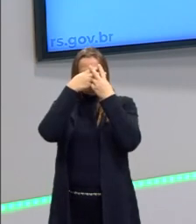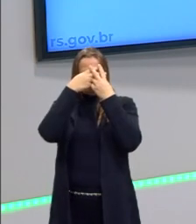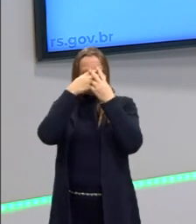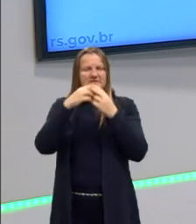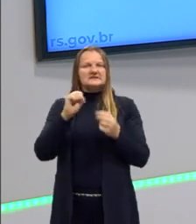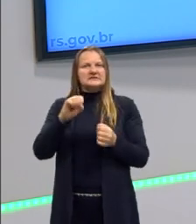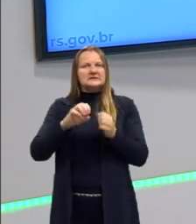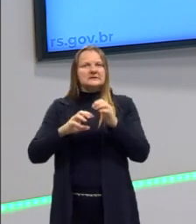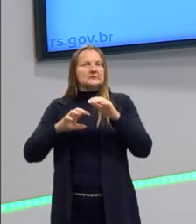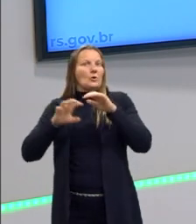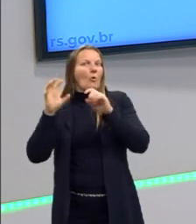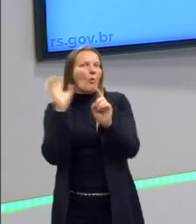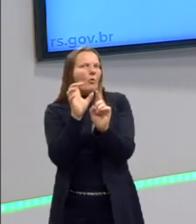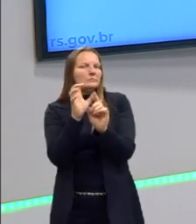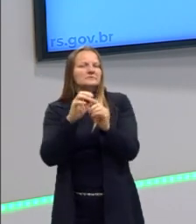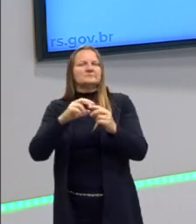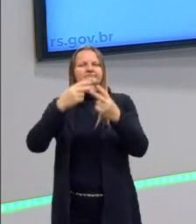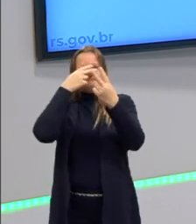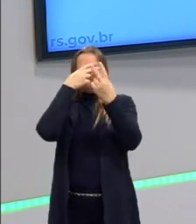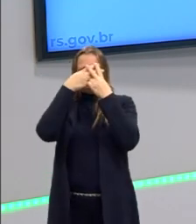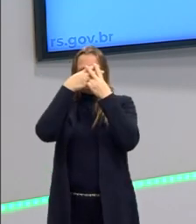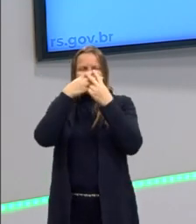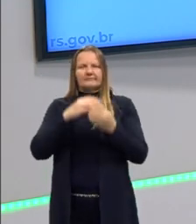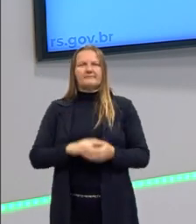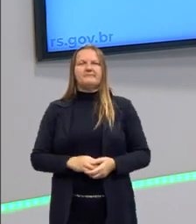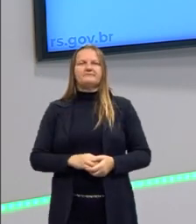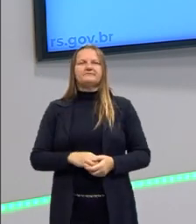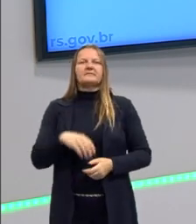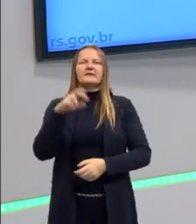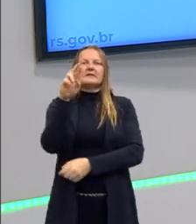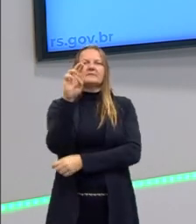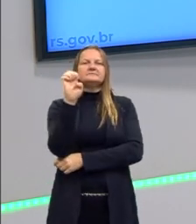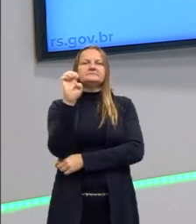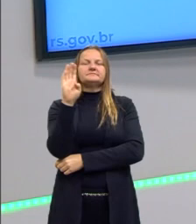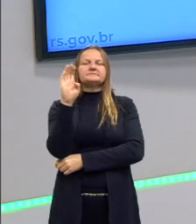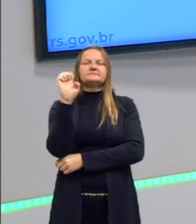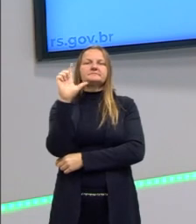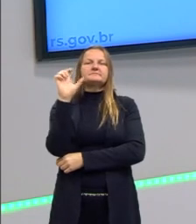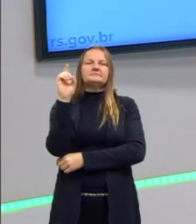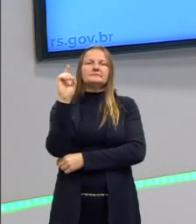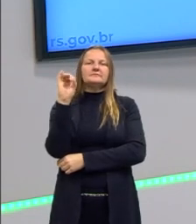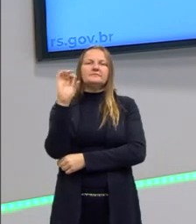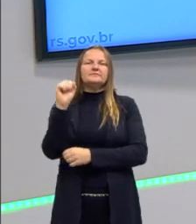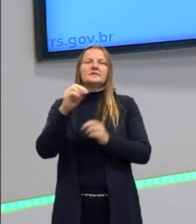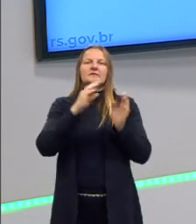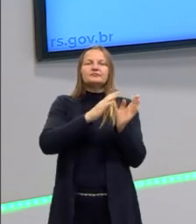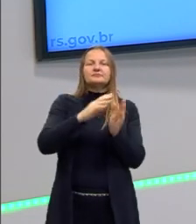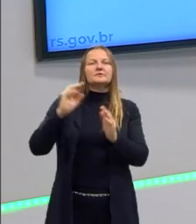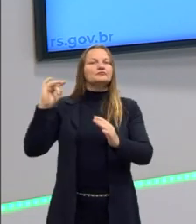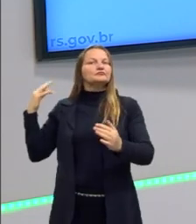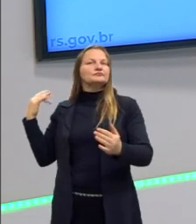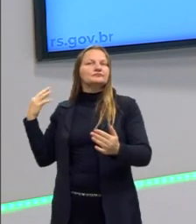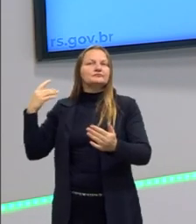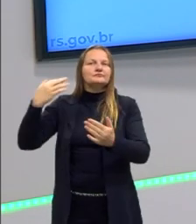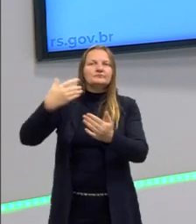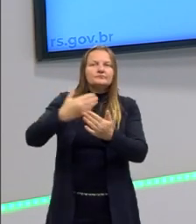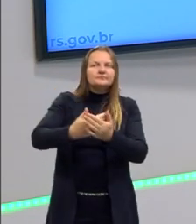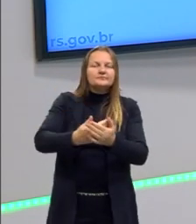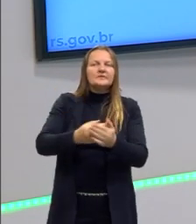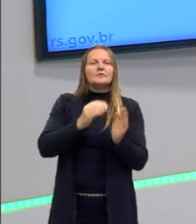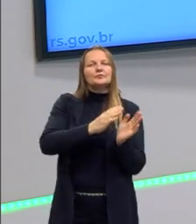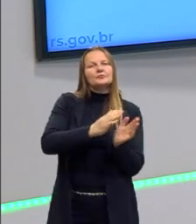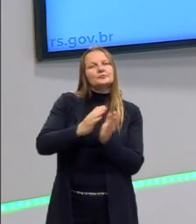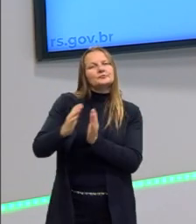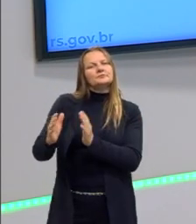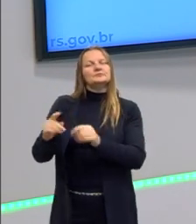para se recuperarem. E aí a rebeldia é relativa em cada período da história. Em cada época, a história vai ter as suas